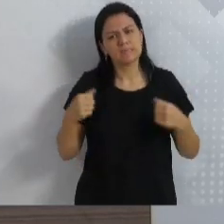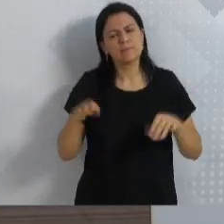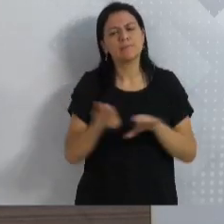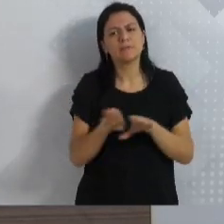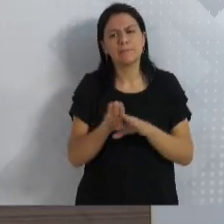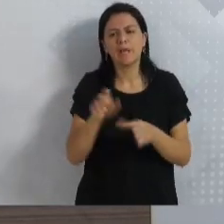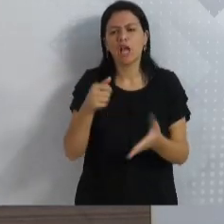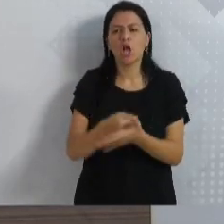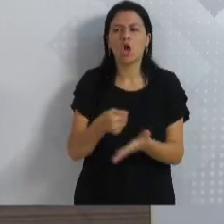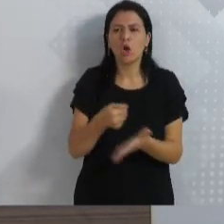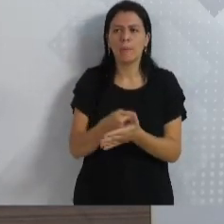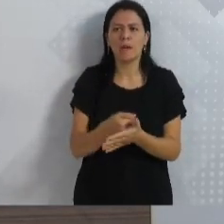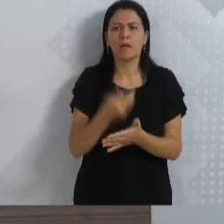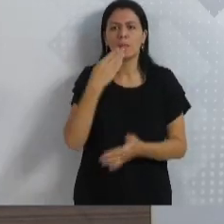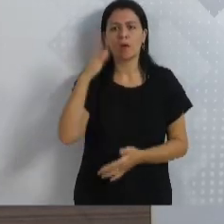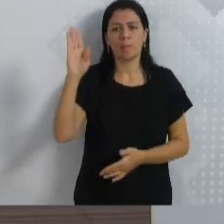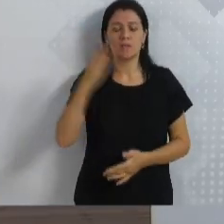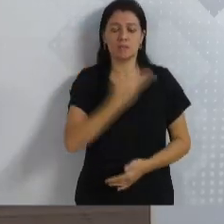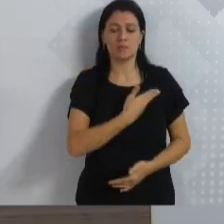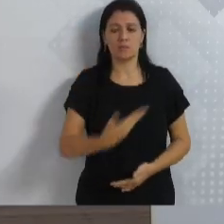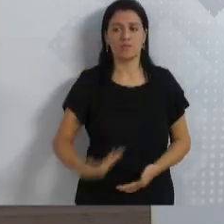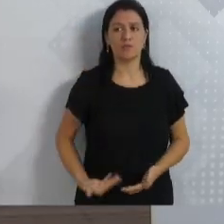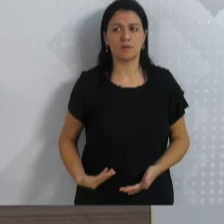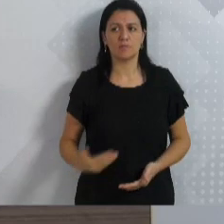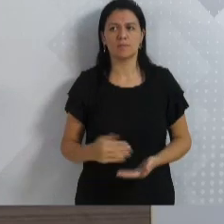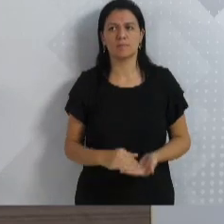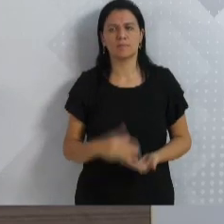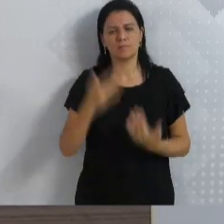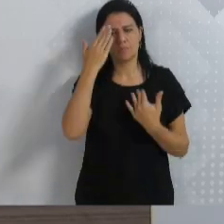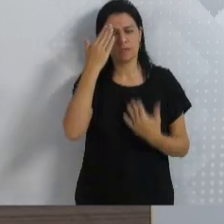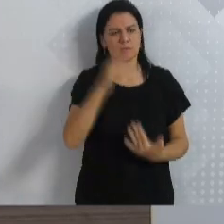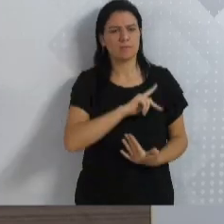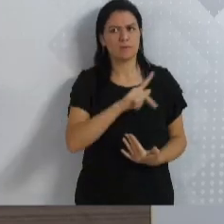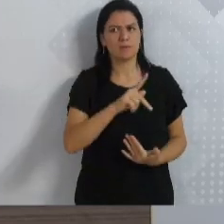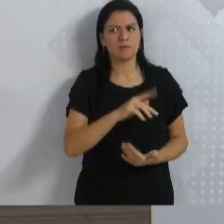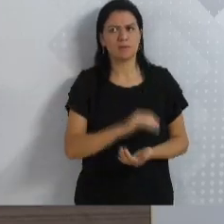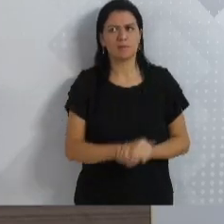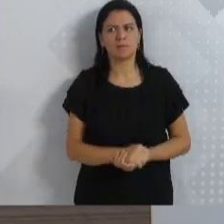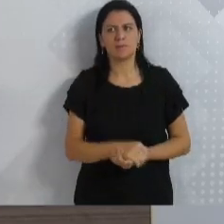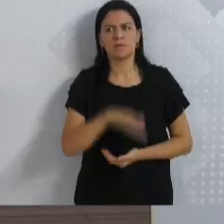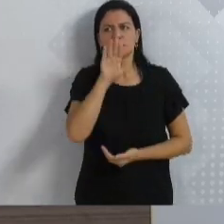cobrar a promessa do governador. Tá bom? Obrigado, senhor presidente, por essa tarde seria isso. Obrigado. Obrigado.